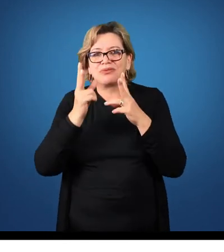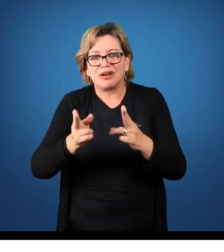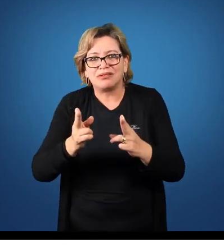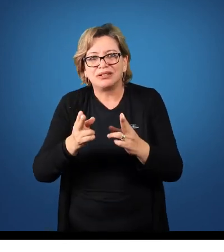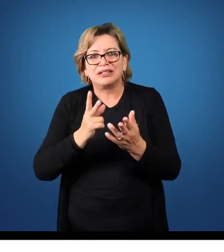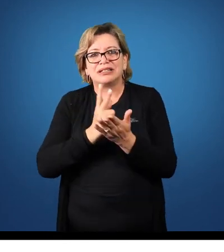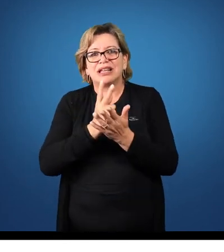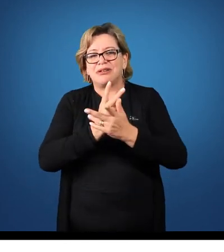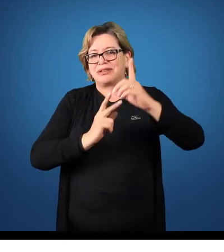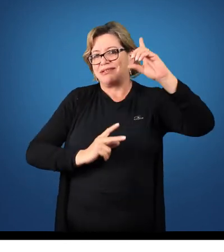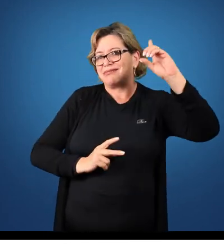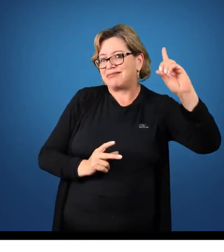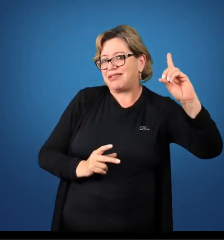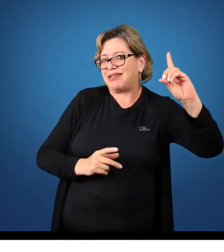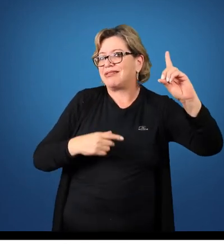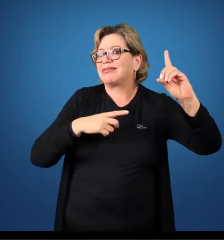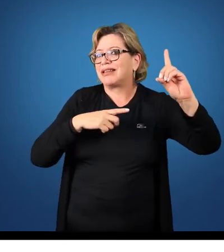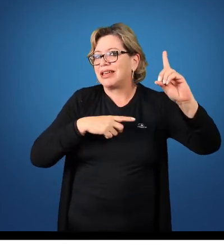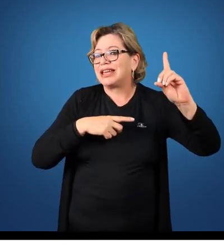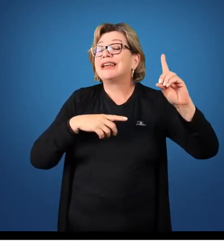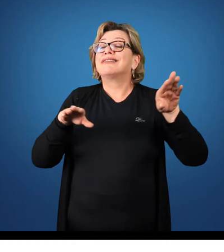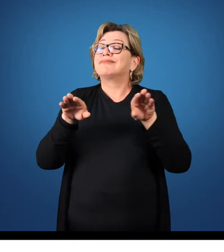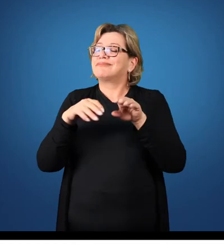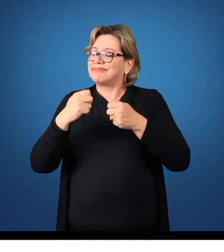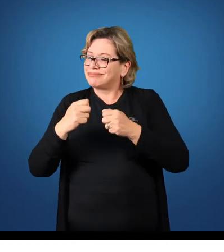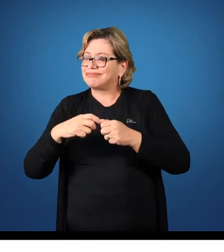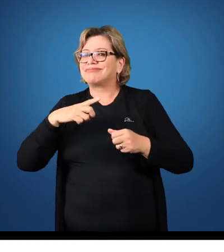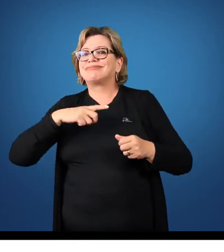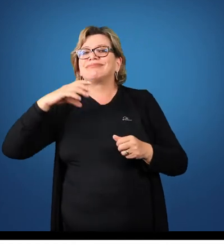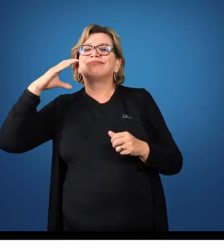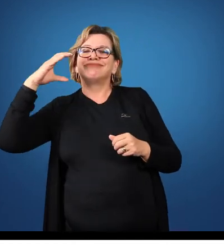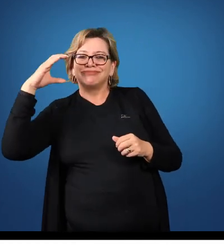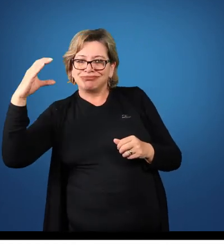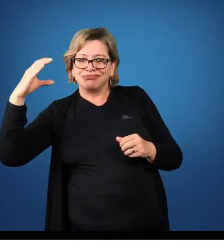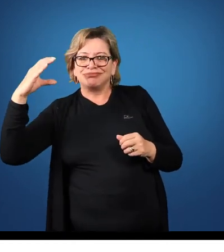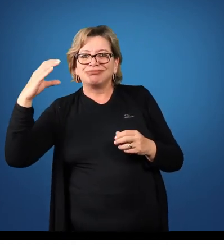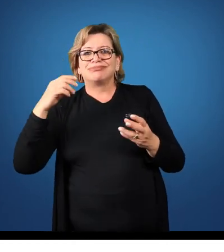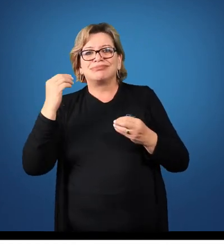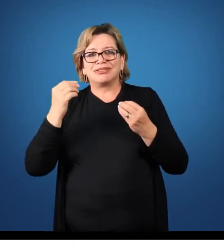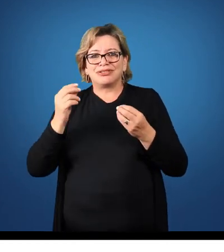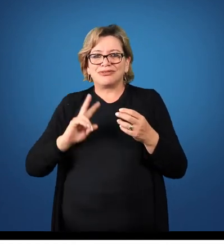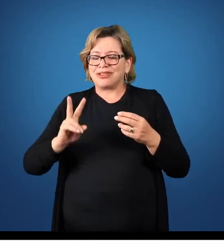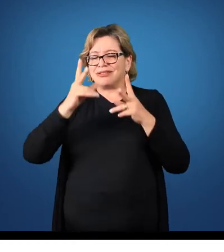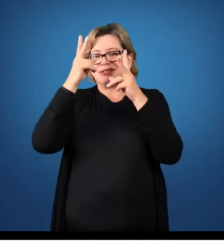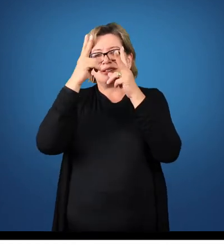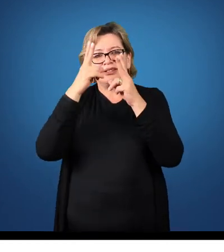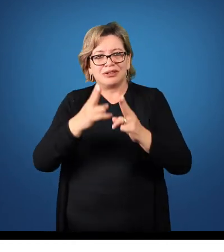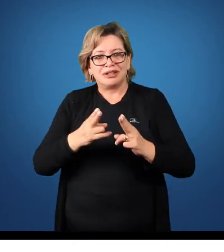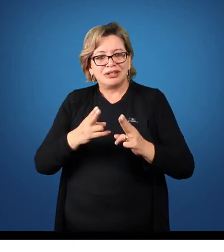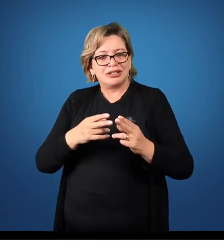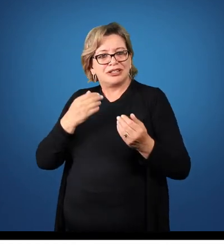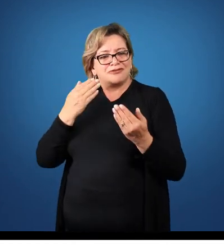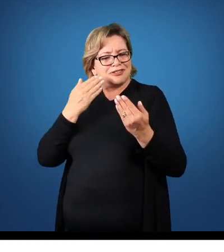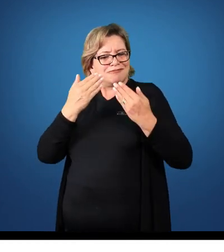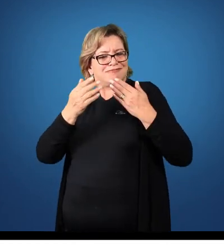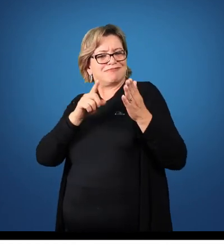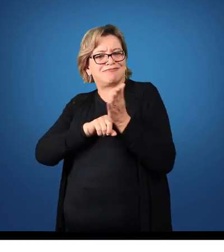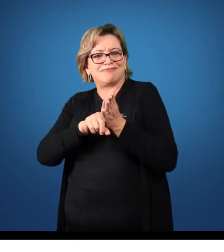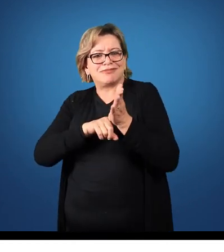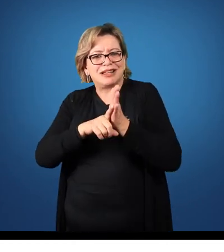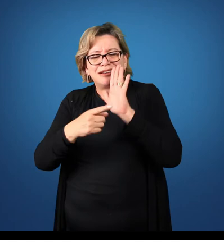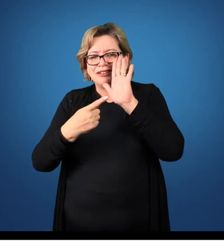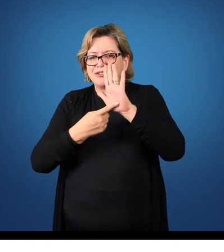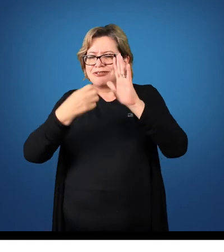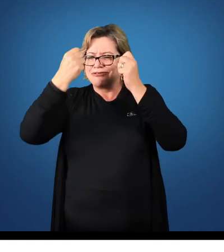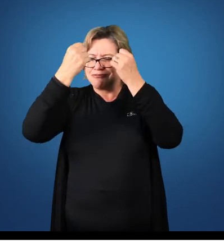cada débito existe um crédito de valor equivalente. Estendendo essa análise, para cada